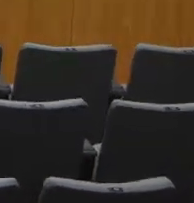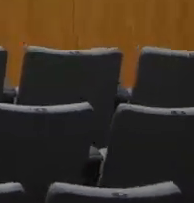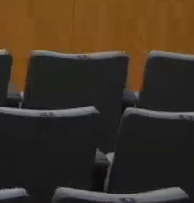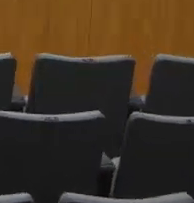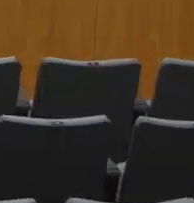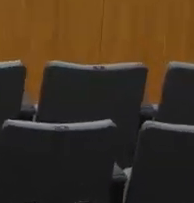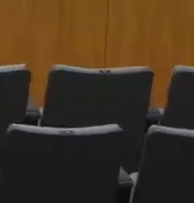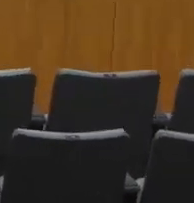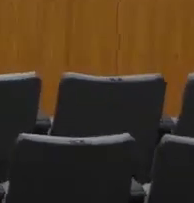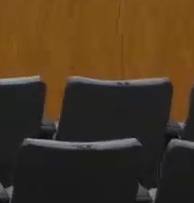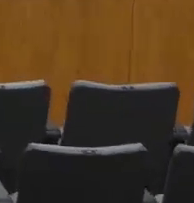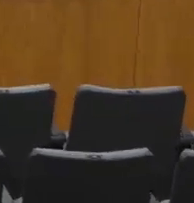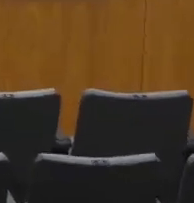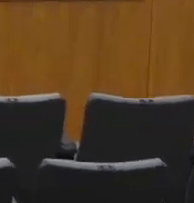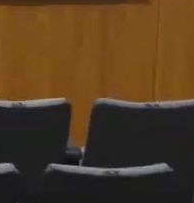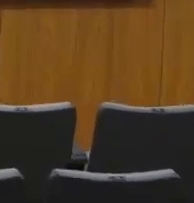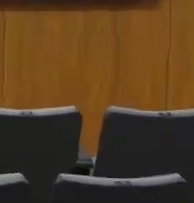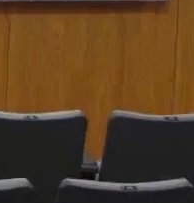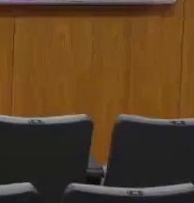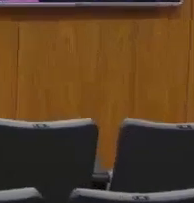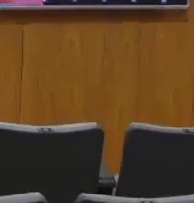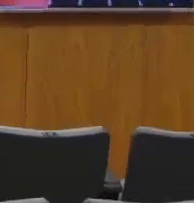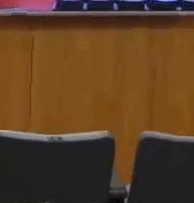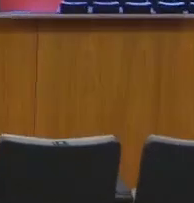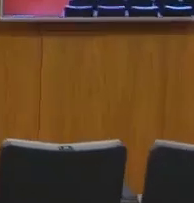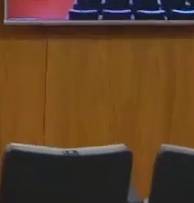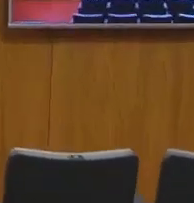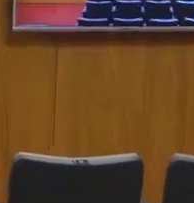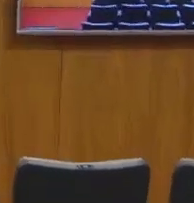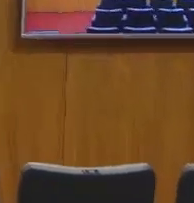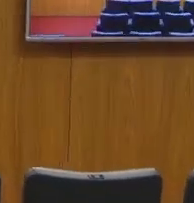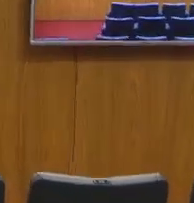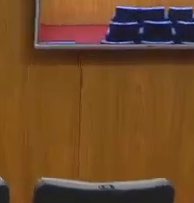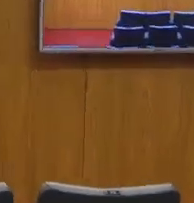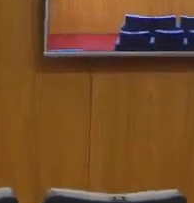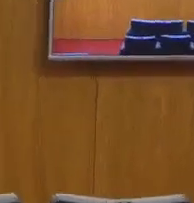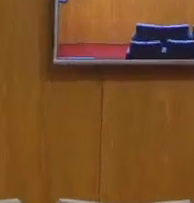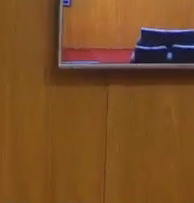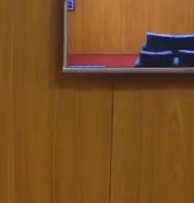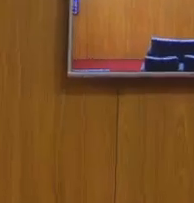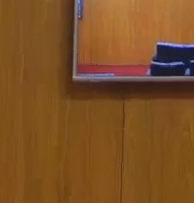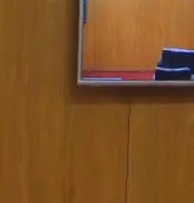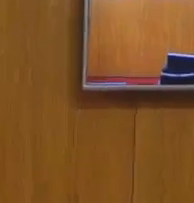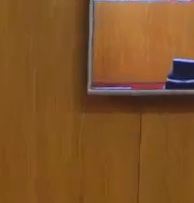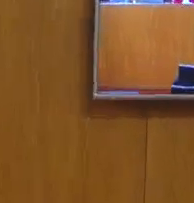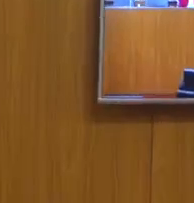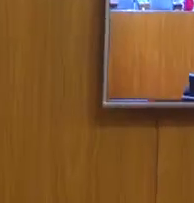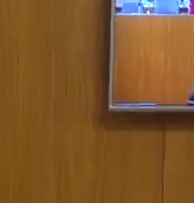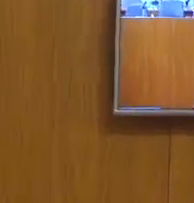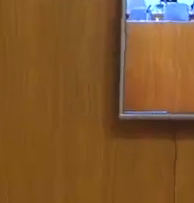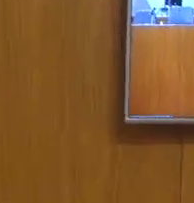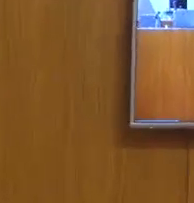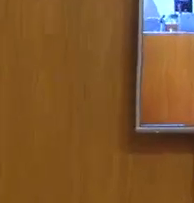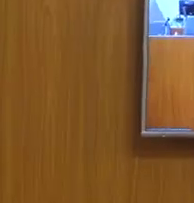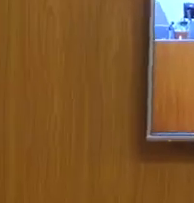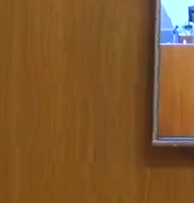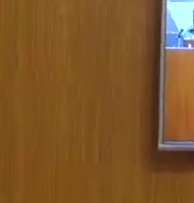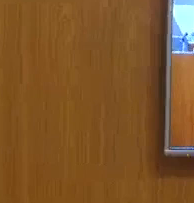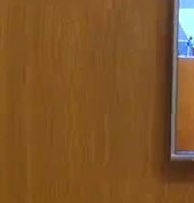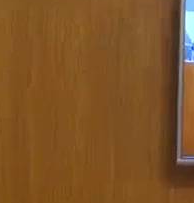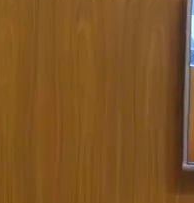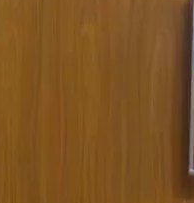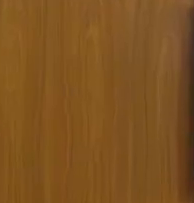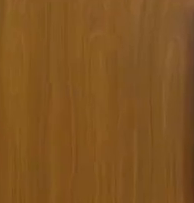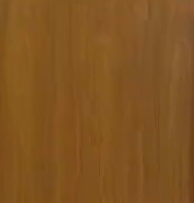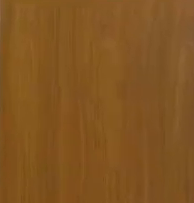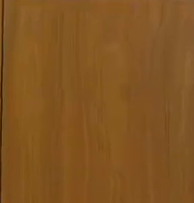de esporte, lazer e juventude da 4ª Sessão Legislativa Ordinária da 19ª Legislatura.